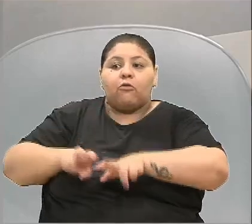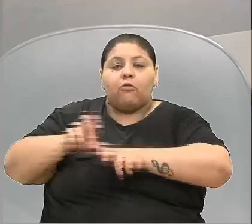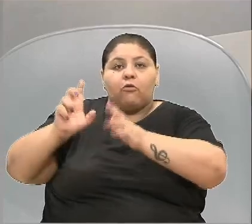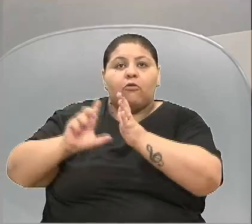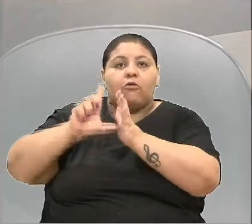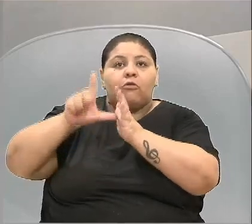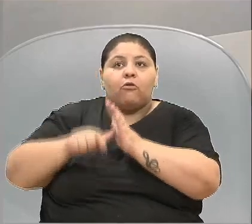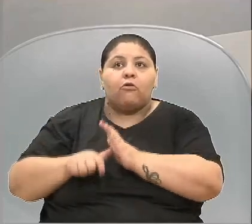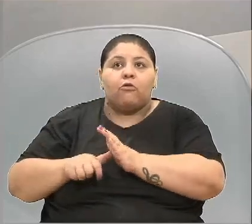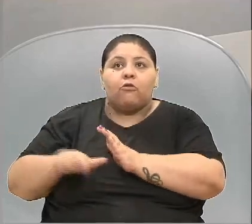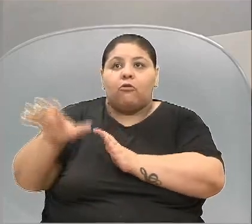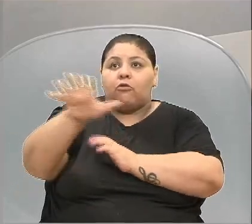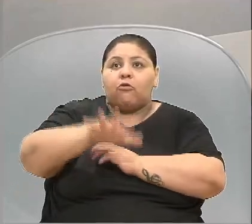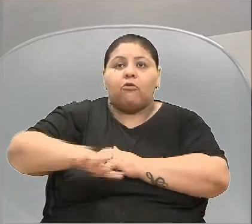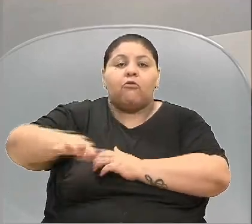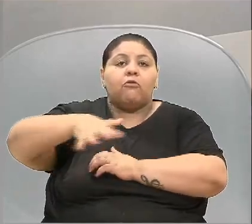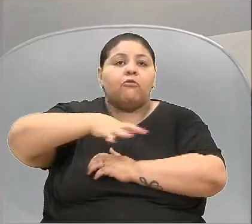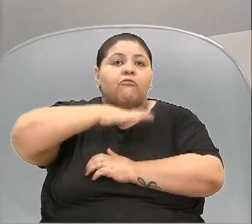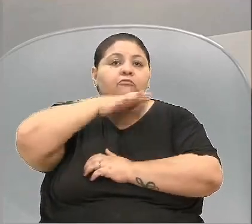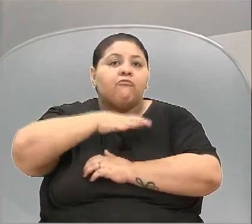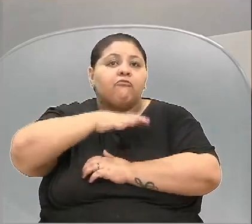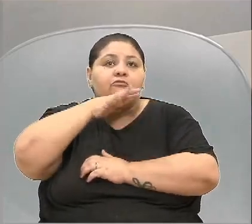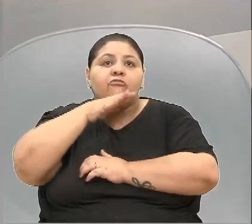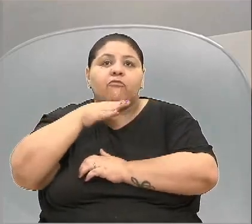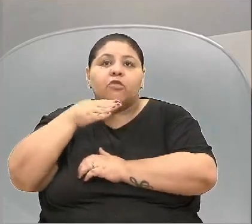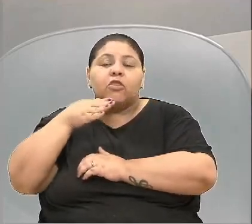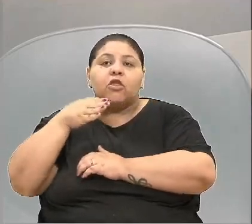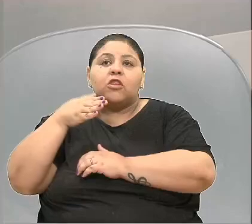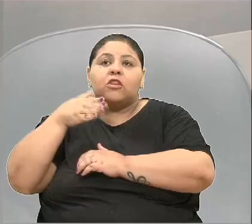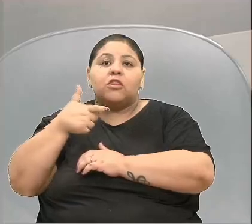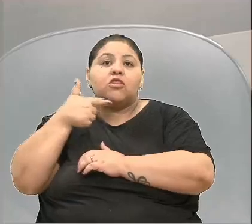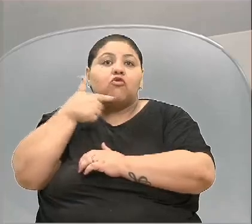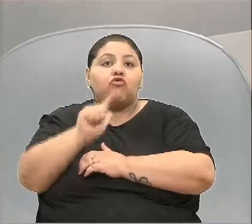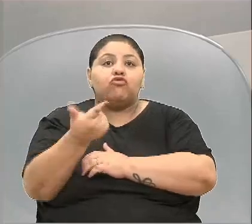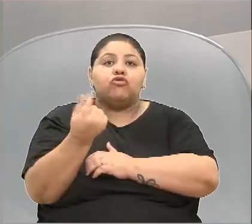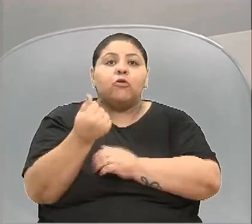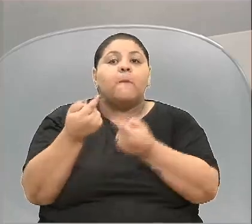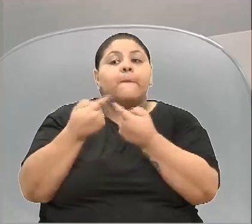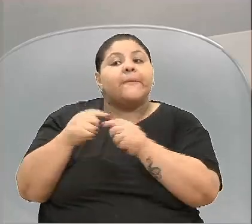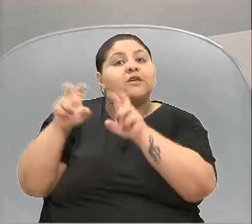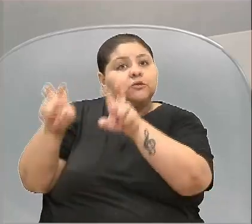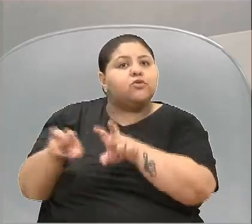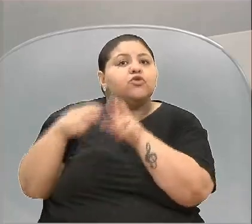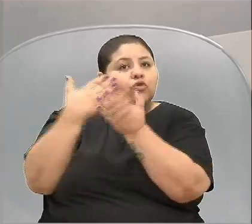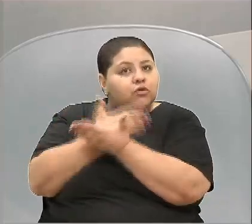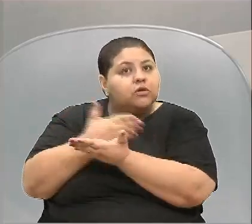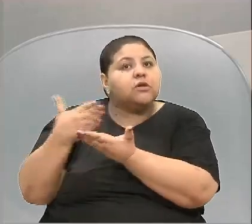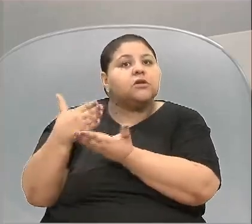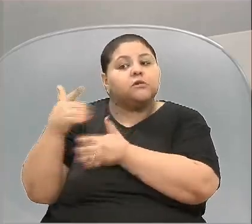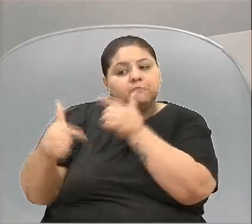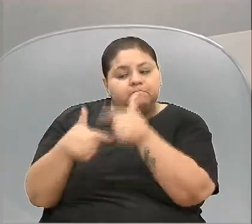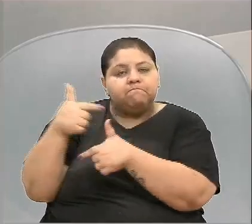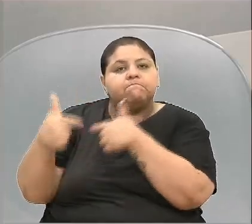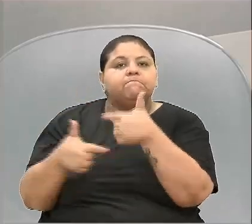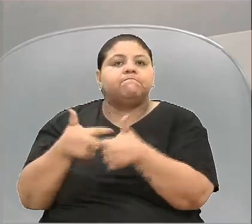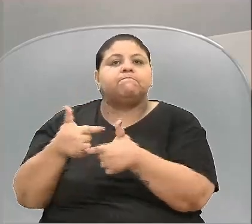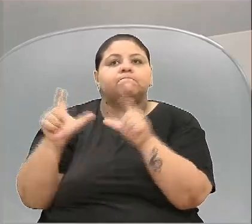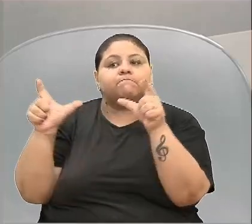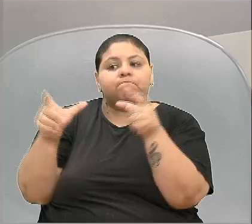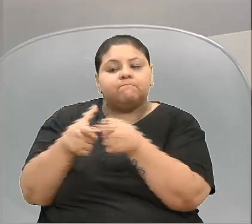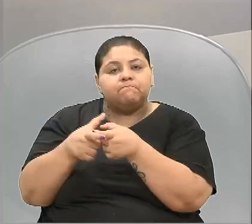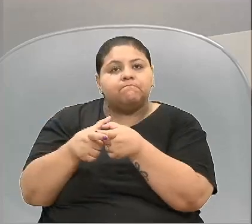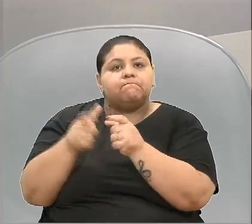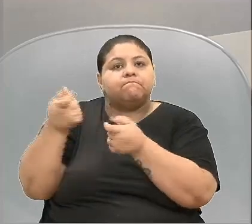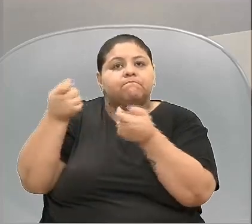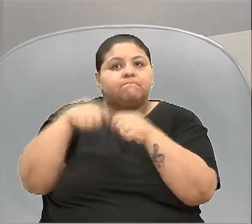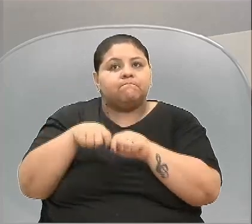pouco, com uma área de terra, no primeiro momento, não atinge, um valor mais é, produtor está iniciando sua caminhada, o pequeno precisa